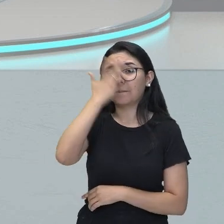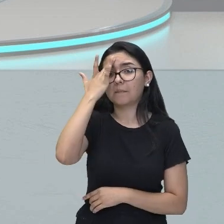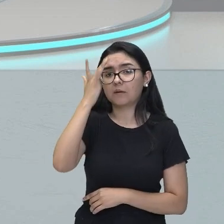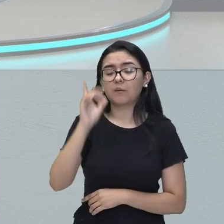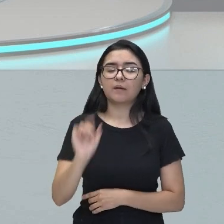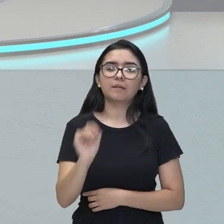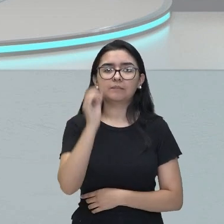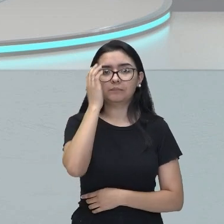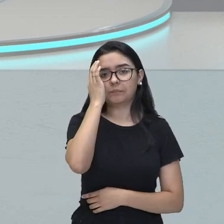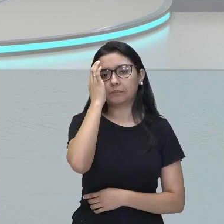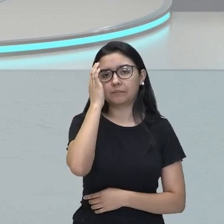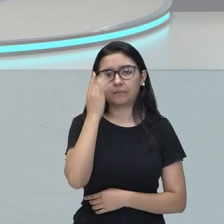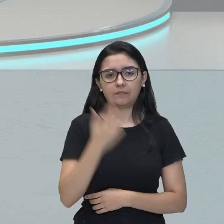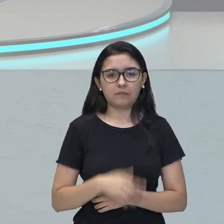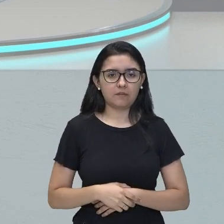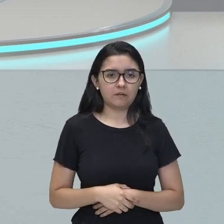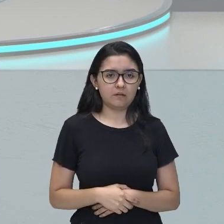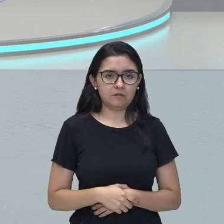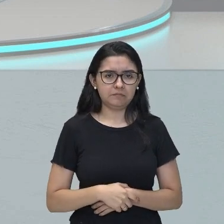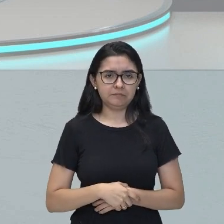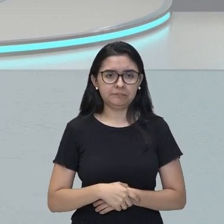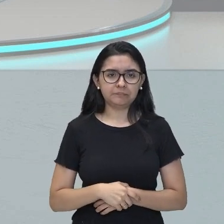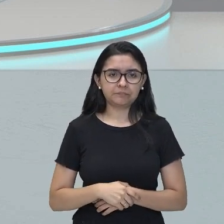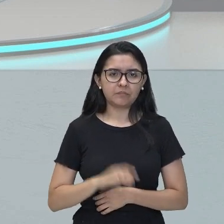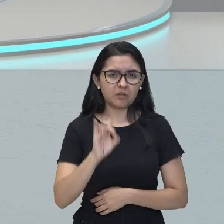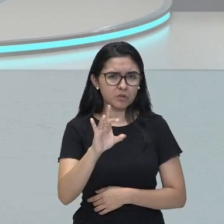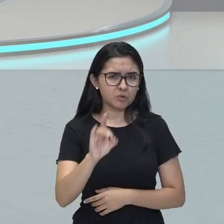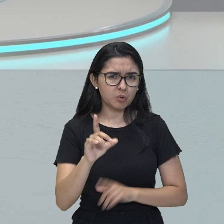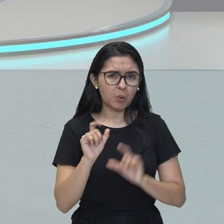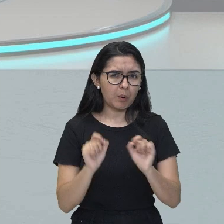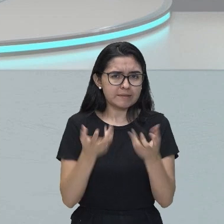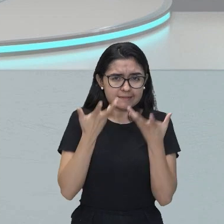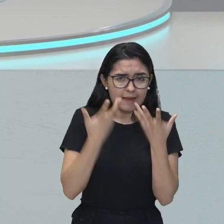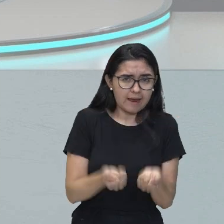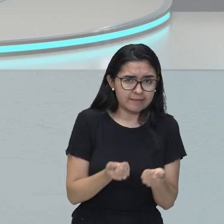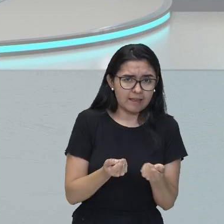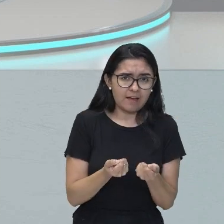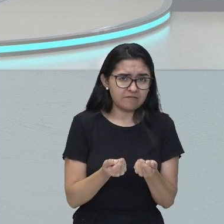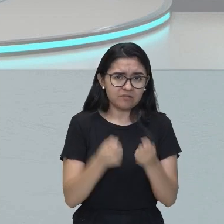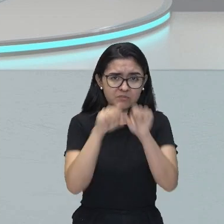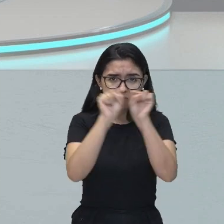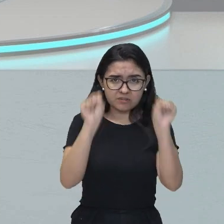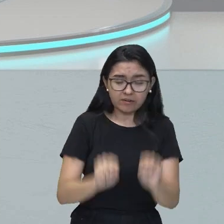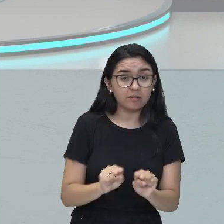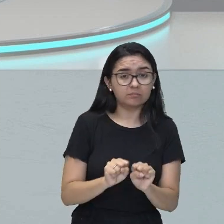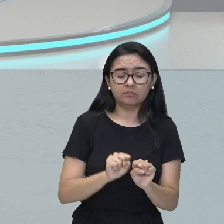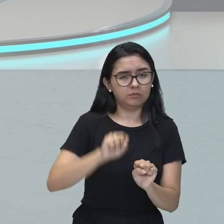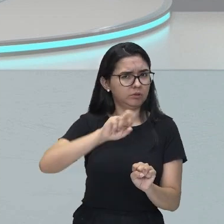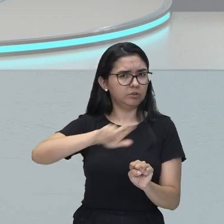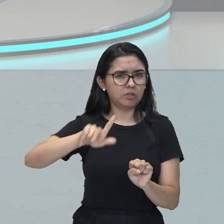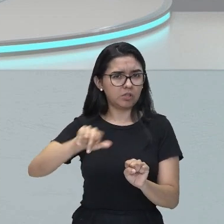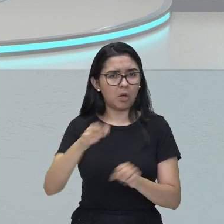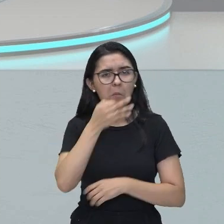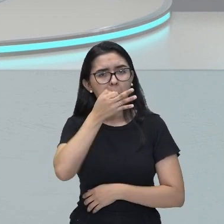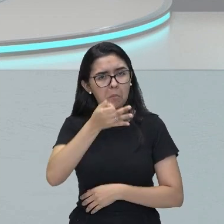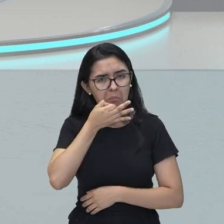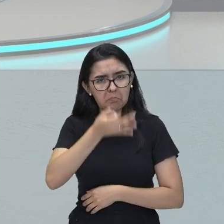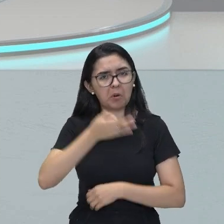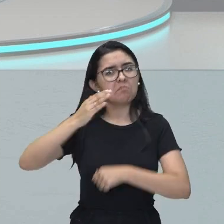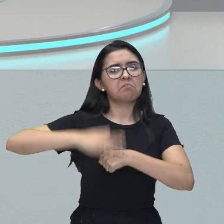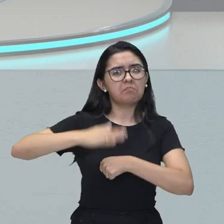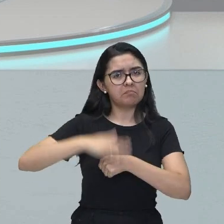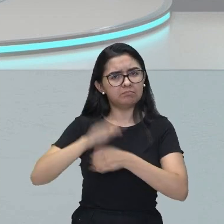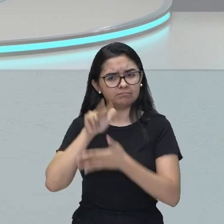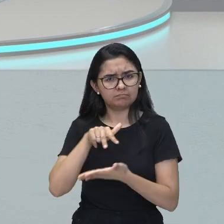era uma pessoa que ele não se contentava e nem se conformava com o sistema. Então ele dizia o que ele pensava, ele se